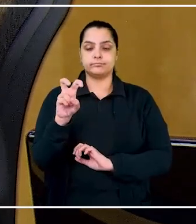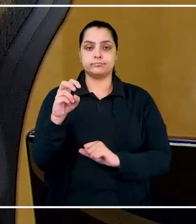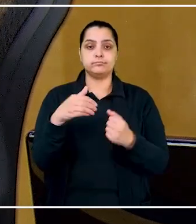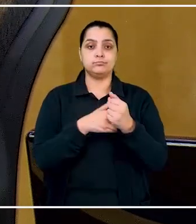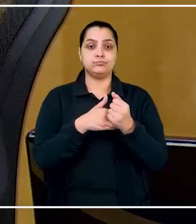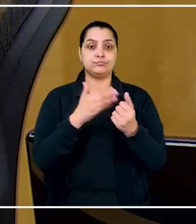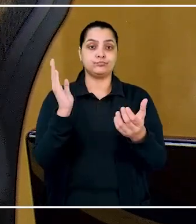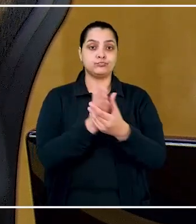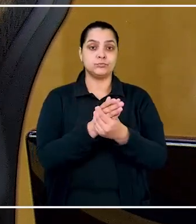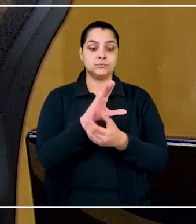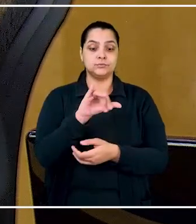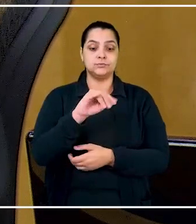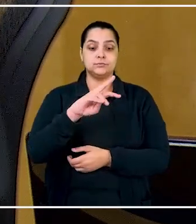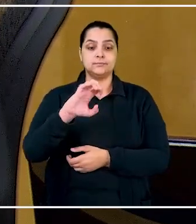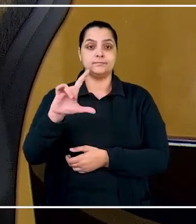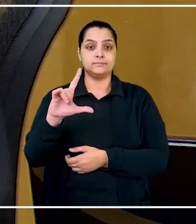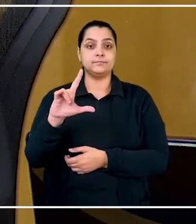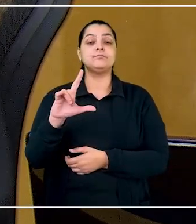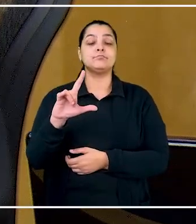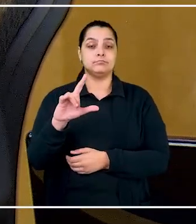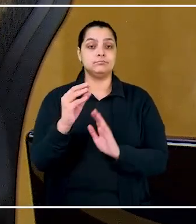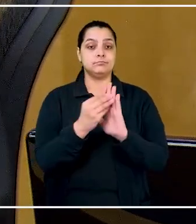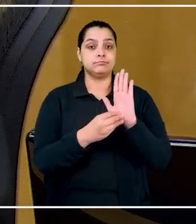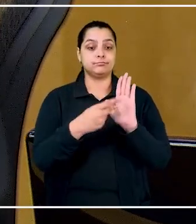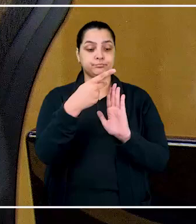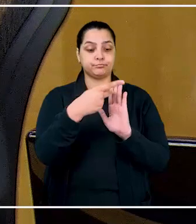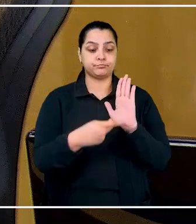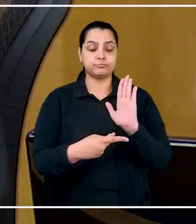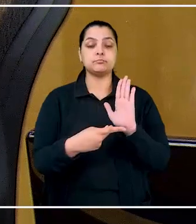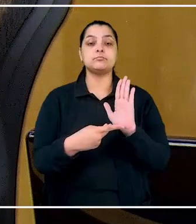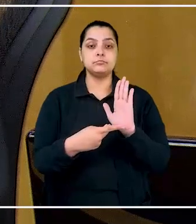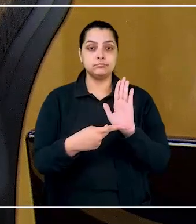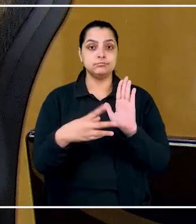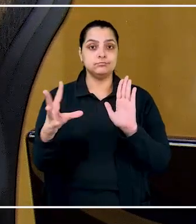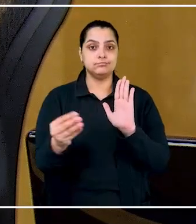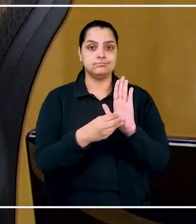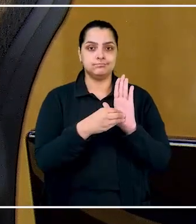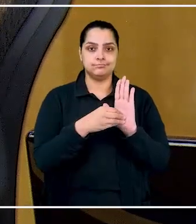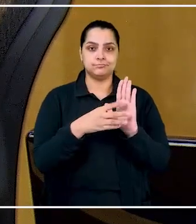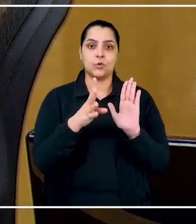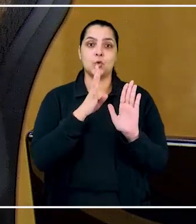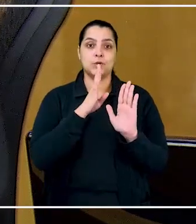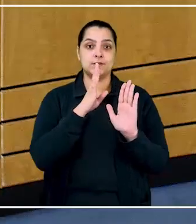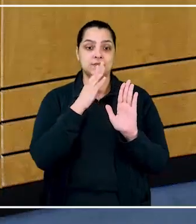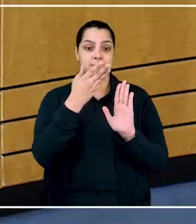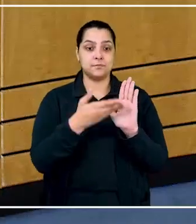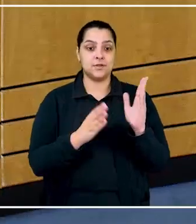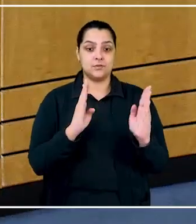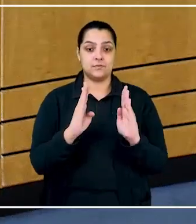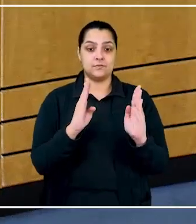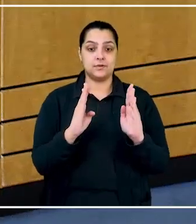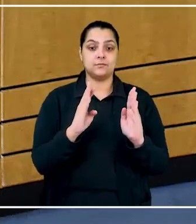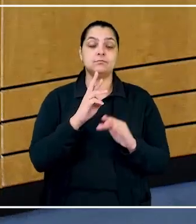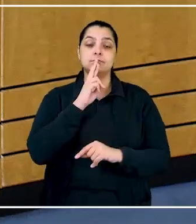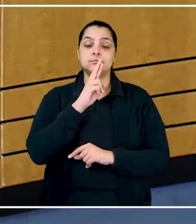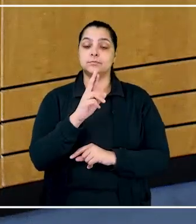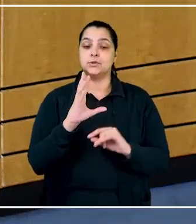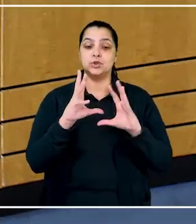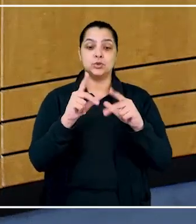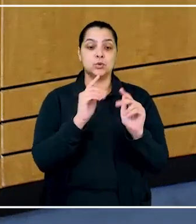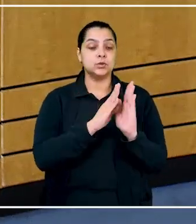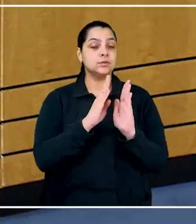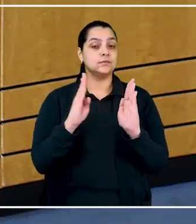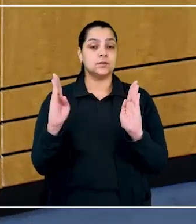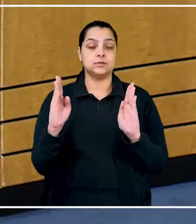do Código de Processo Civil estabelece que a procuração outorgada na fase de conhecimento é eficaz para